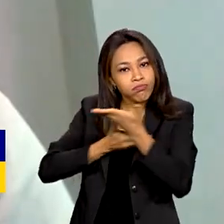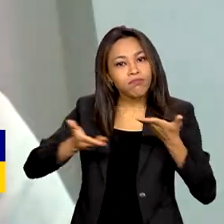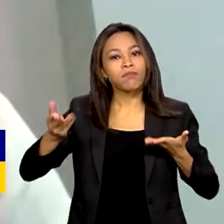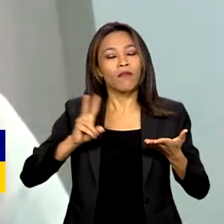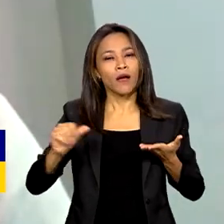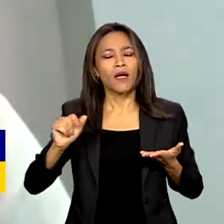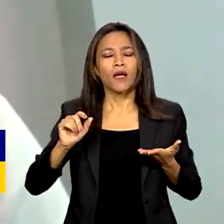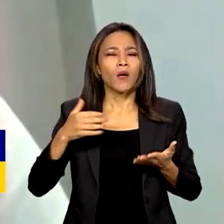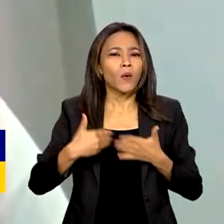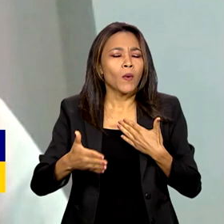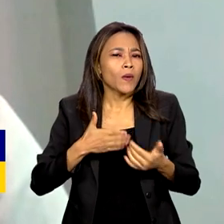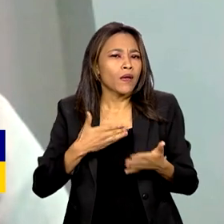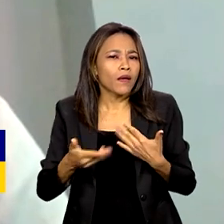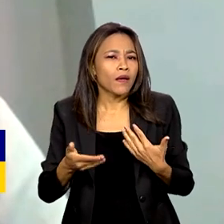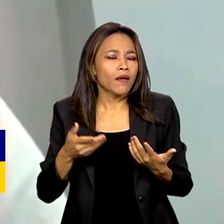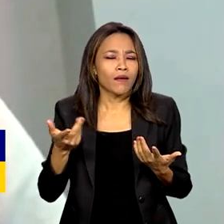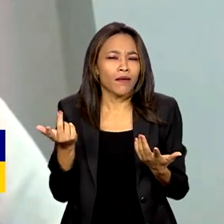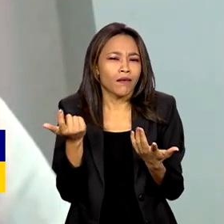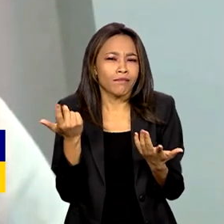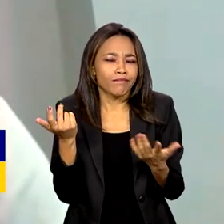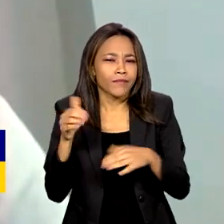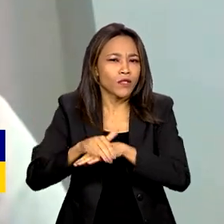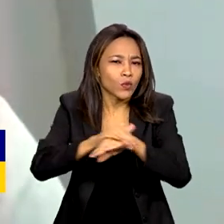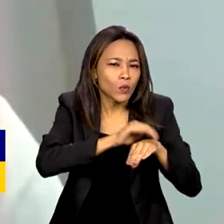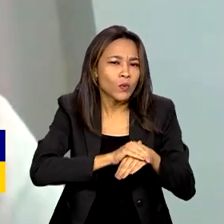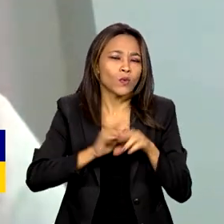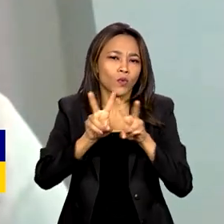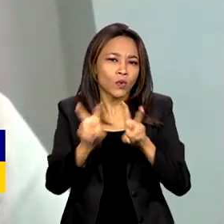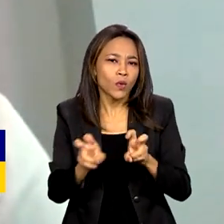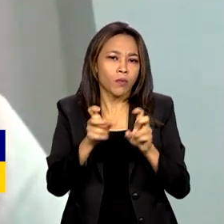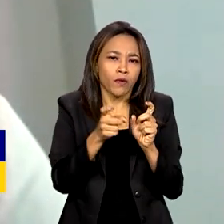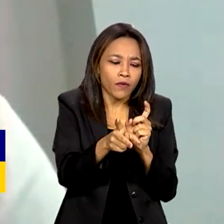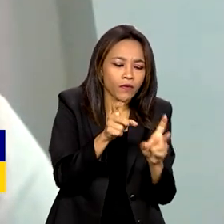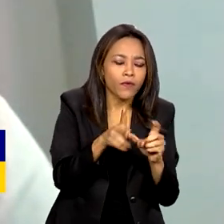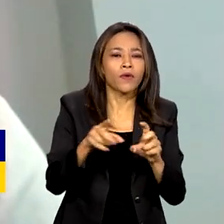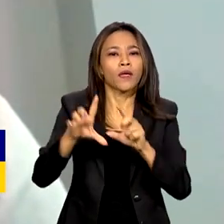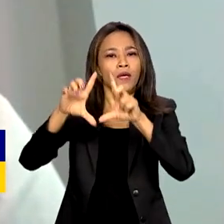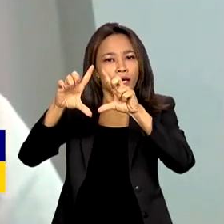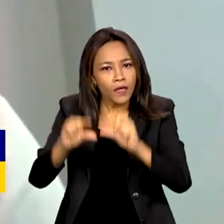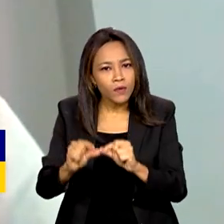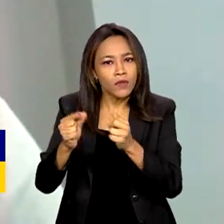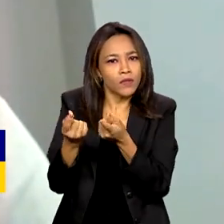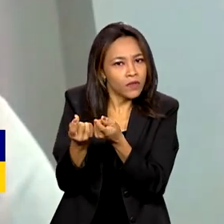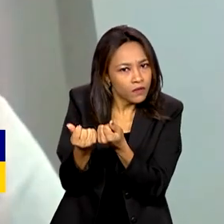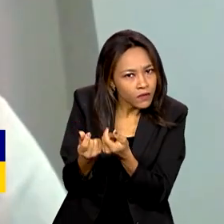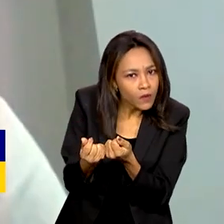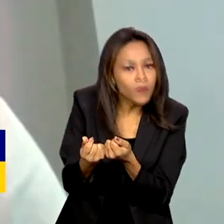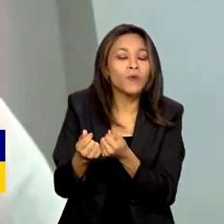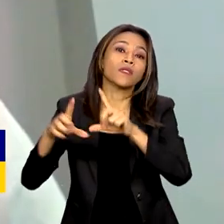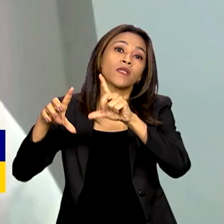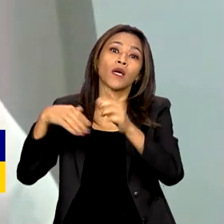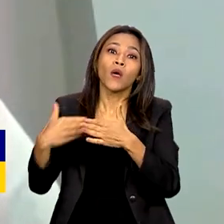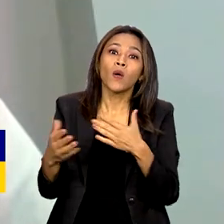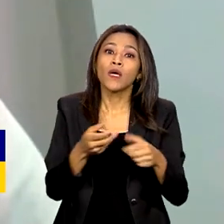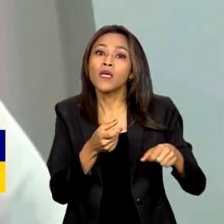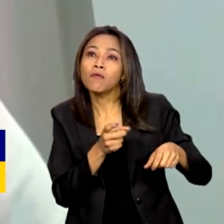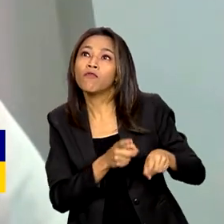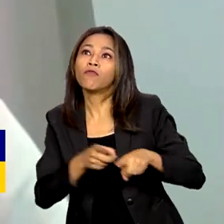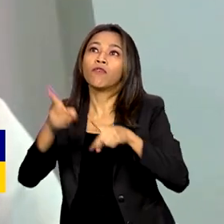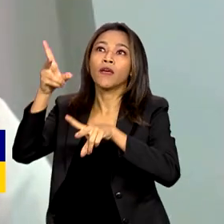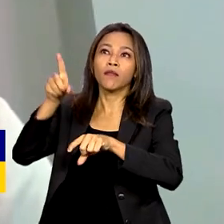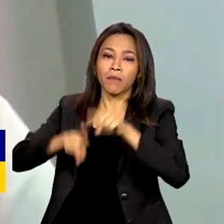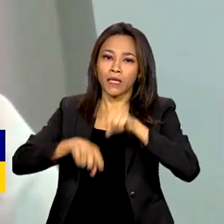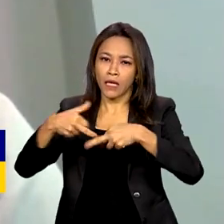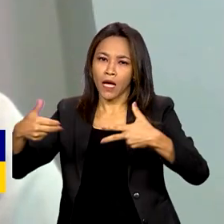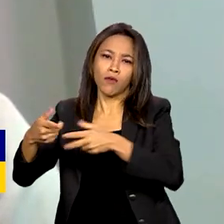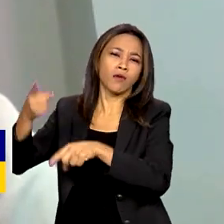Qualquer mudança em termos de comércio, de redução de tarifas, de importação, exportação, qualquer alteração